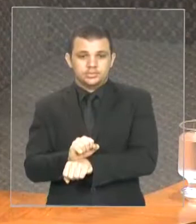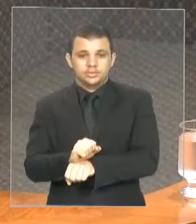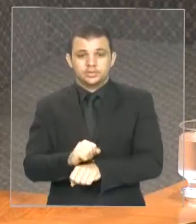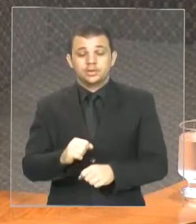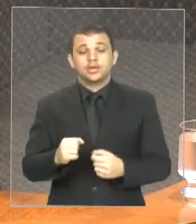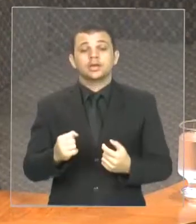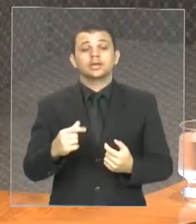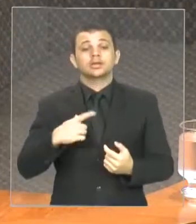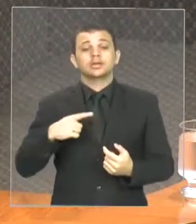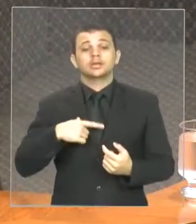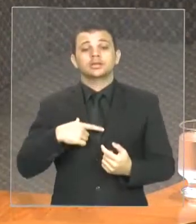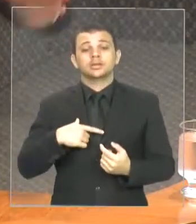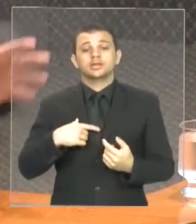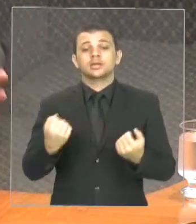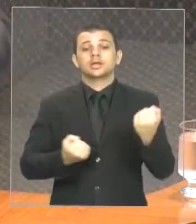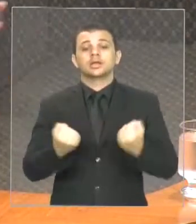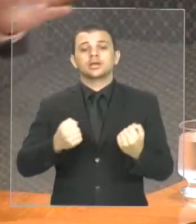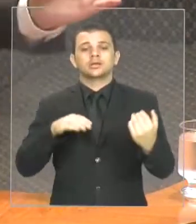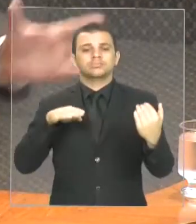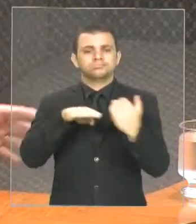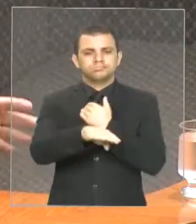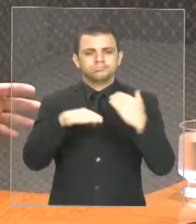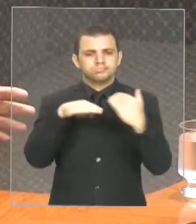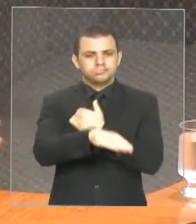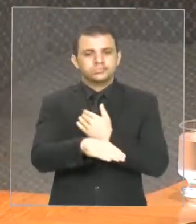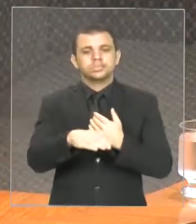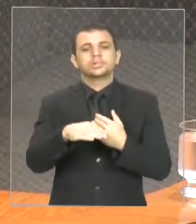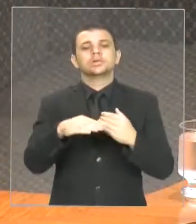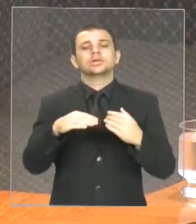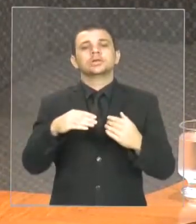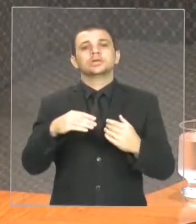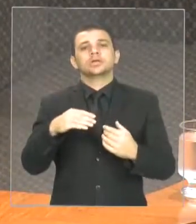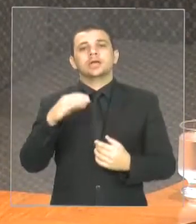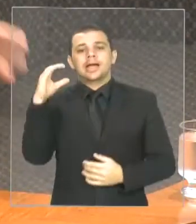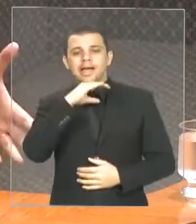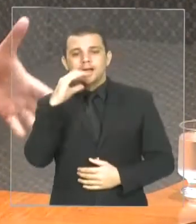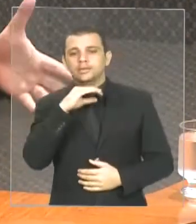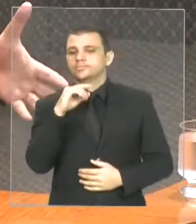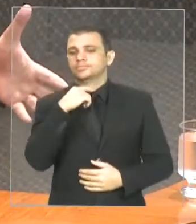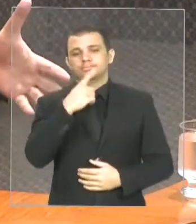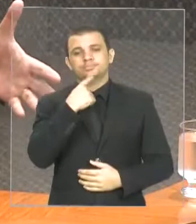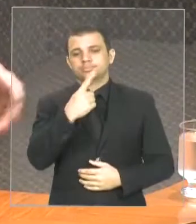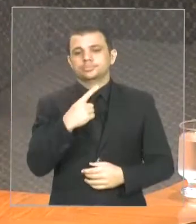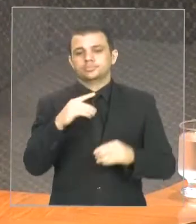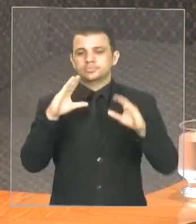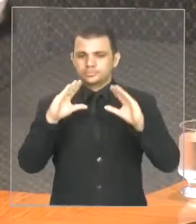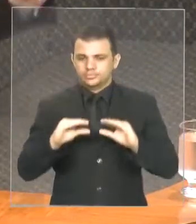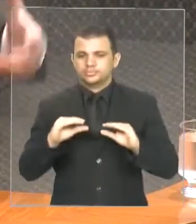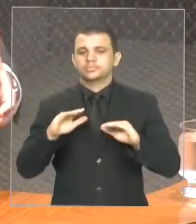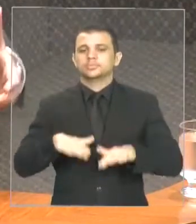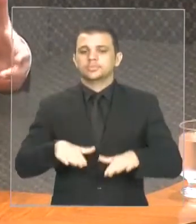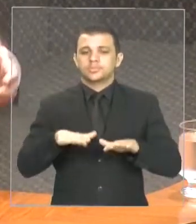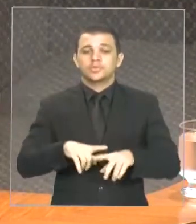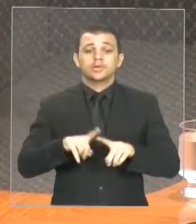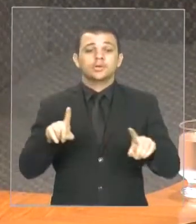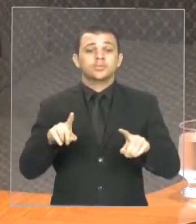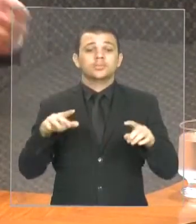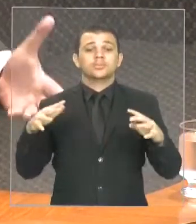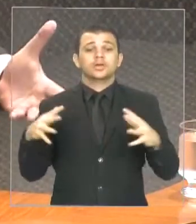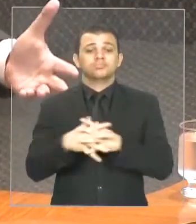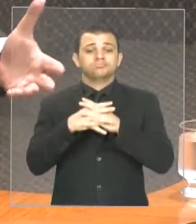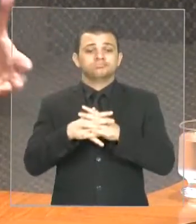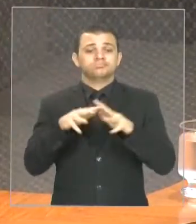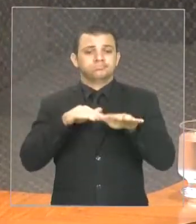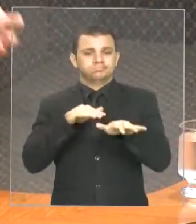velocidade média do tráfego, mas você acabou com os congestionamentos. Então, é uma solução de engenharia, uma boa solução de engenharia, embora não seja a